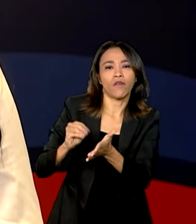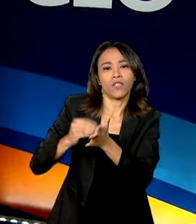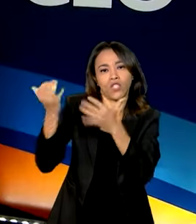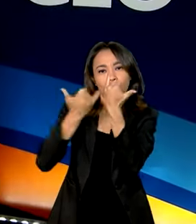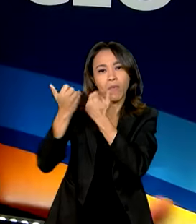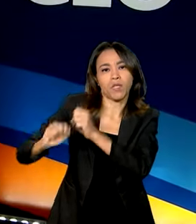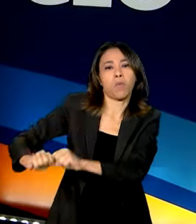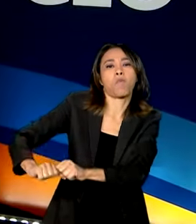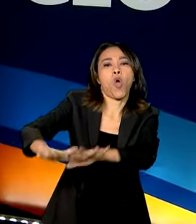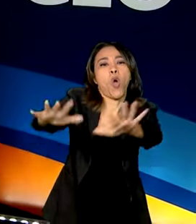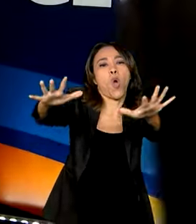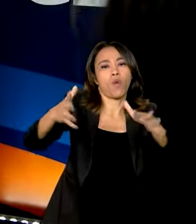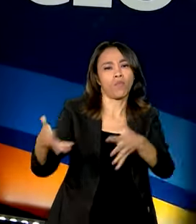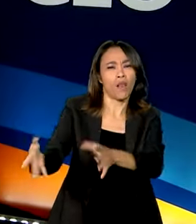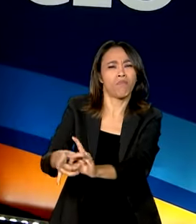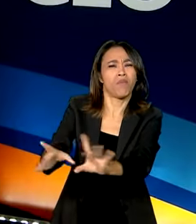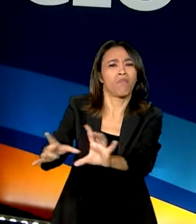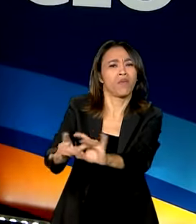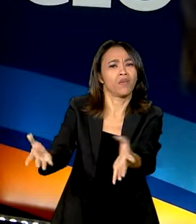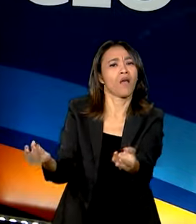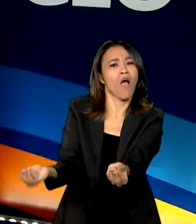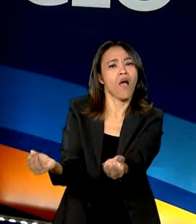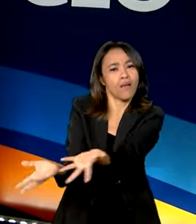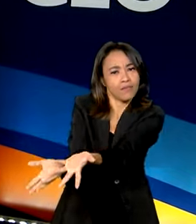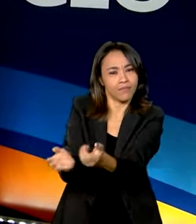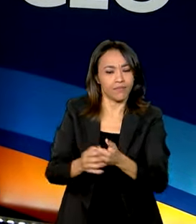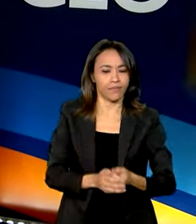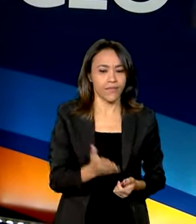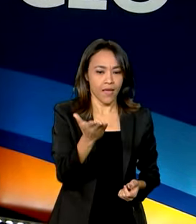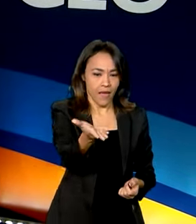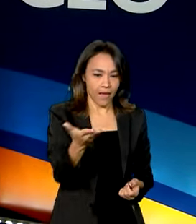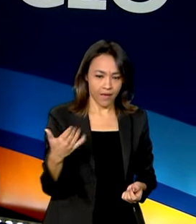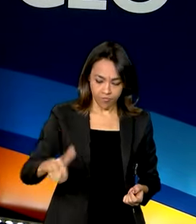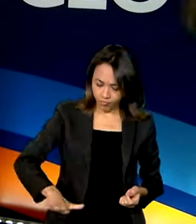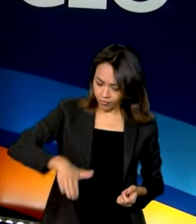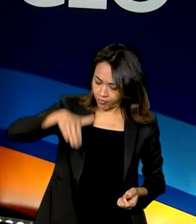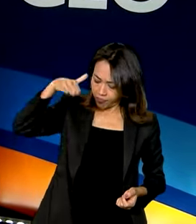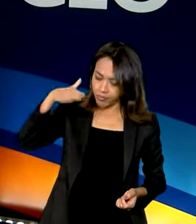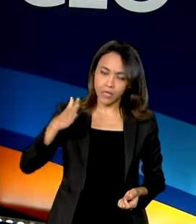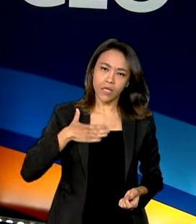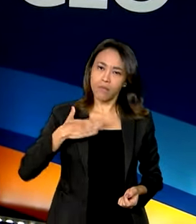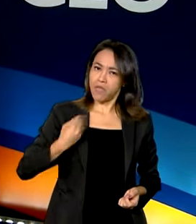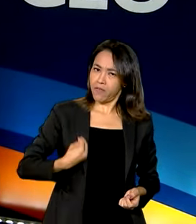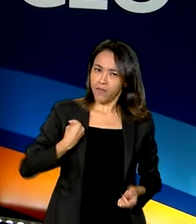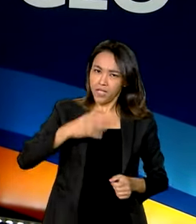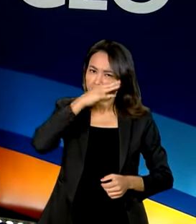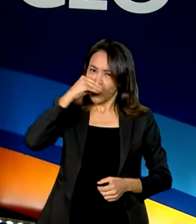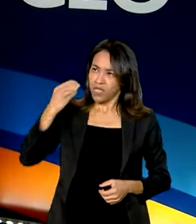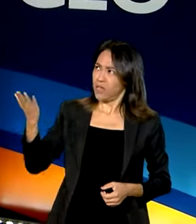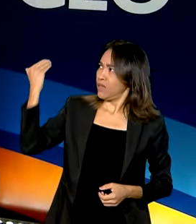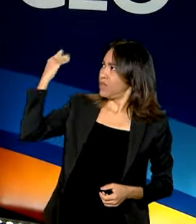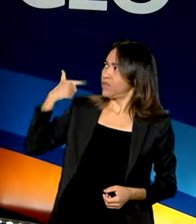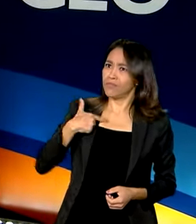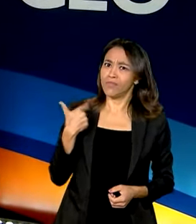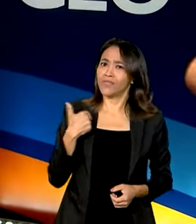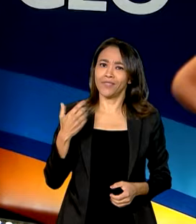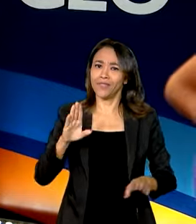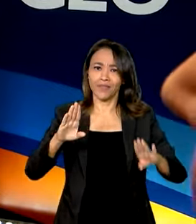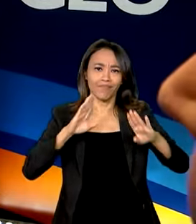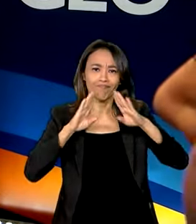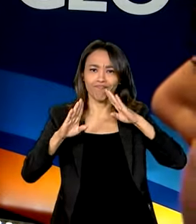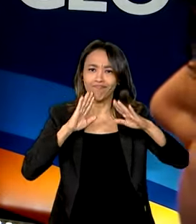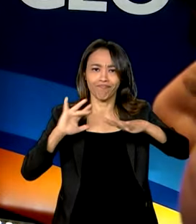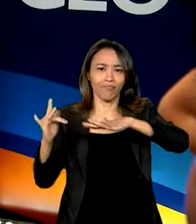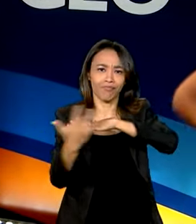ódio. Nem sempre teve rede social. Eu cresci e existia rede social, na época de adolescente. Então, as formas de